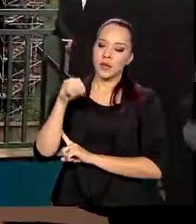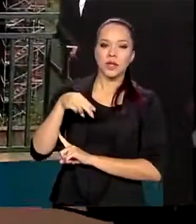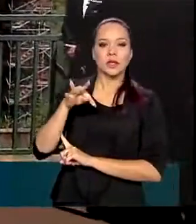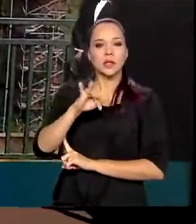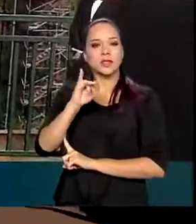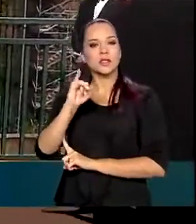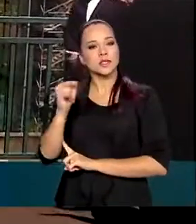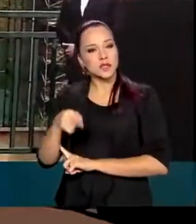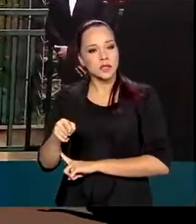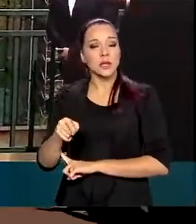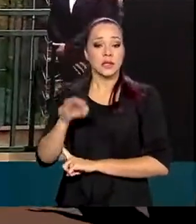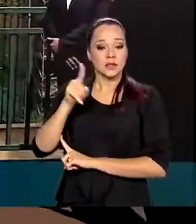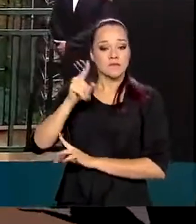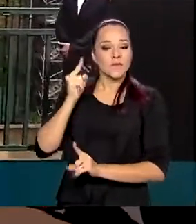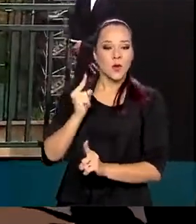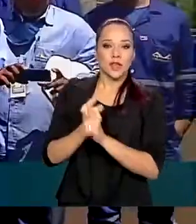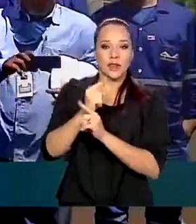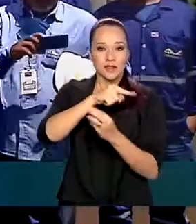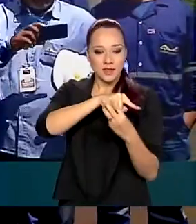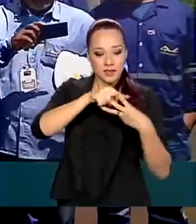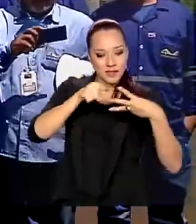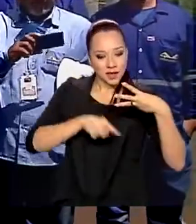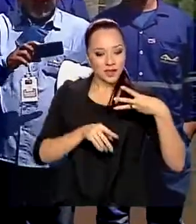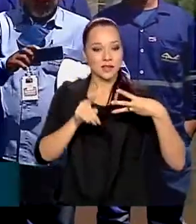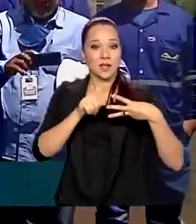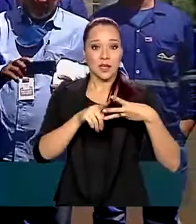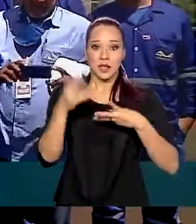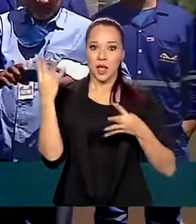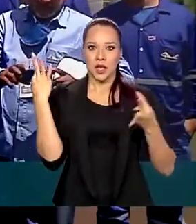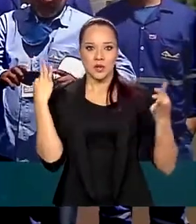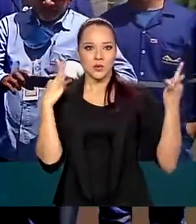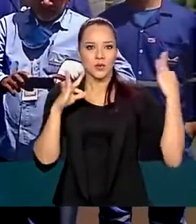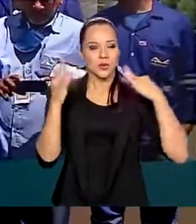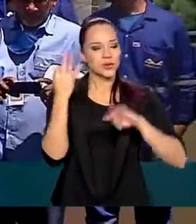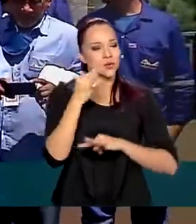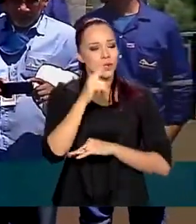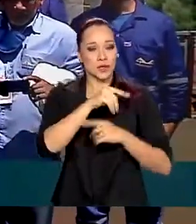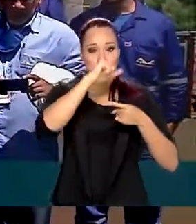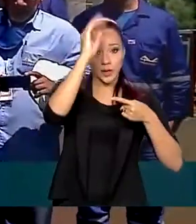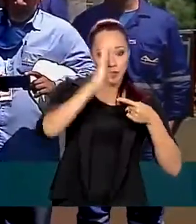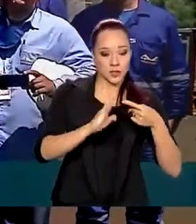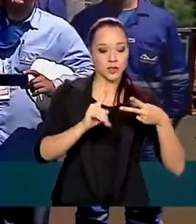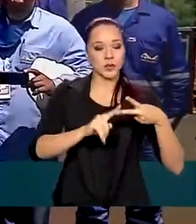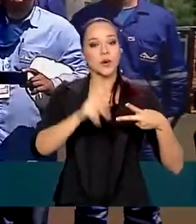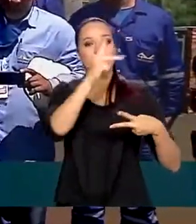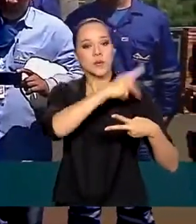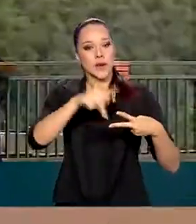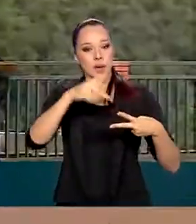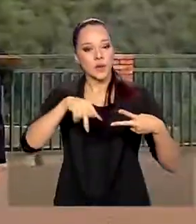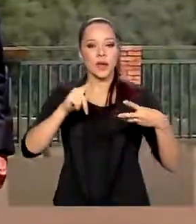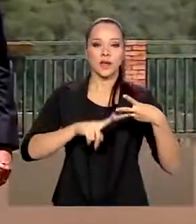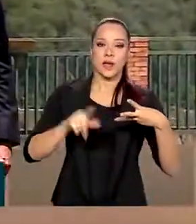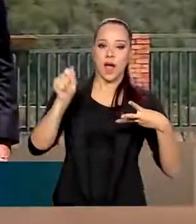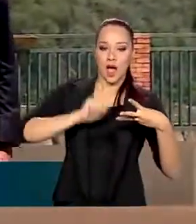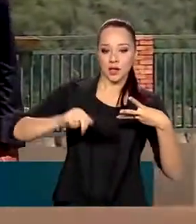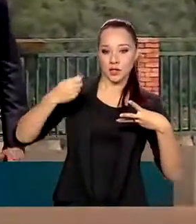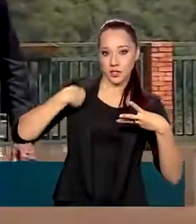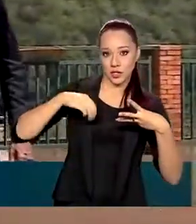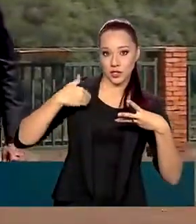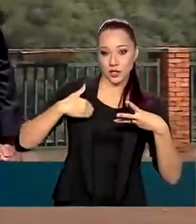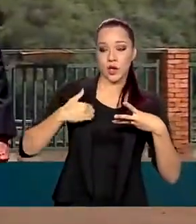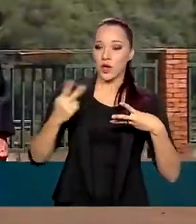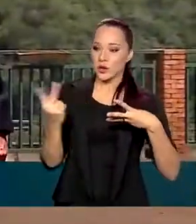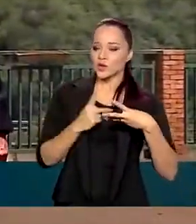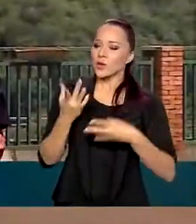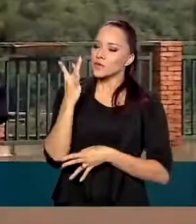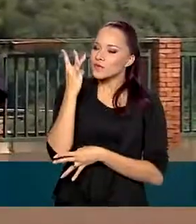encontraram no marco das três fronteiras, ponto turístico localizado entre Brasil, Paraguai e Argentina. Os dois foram